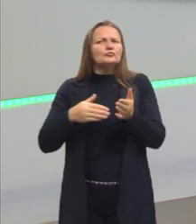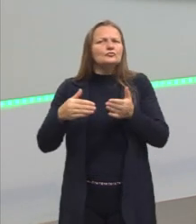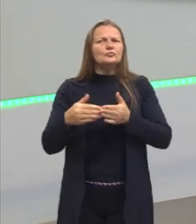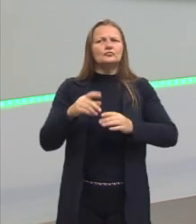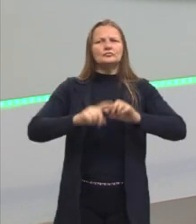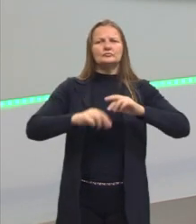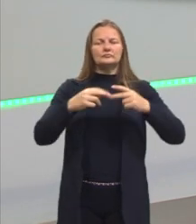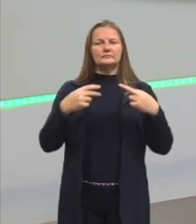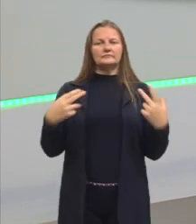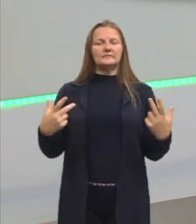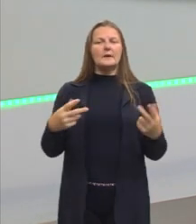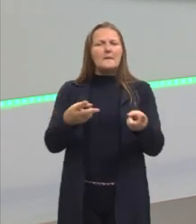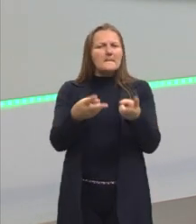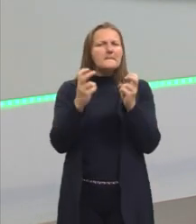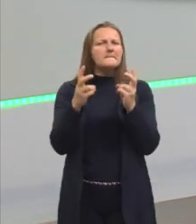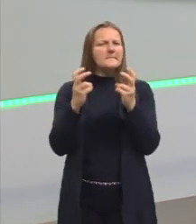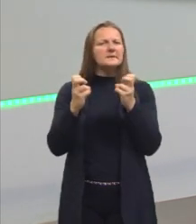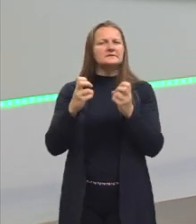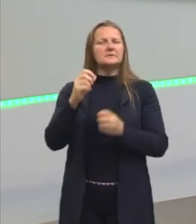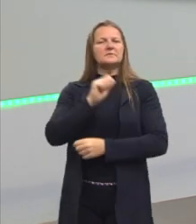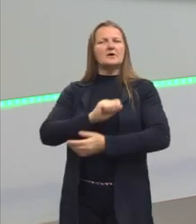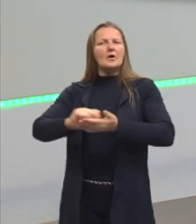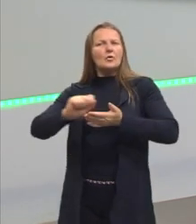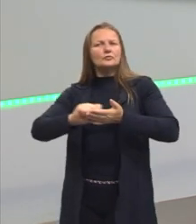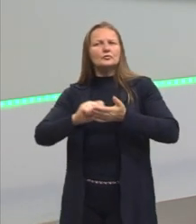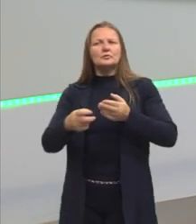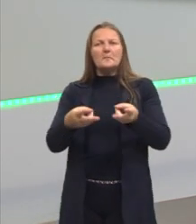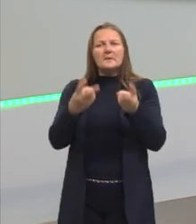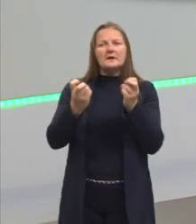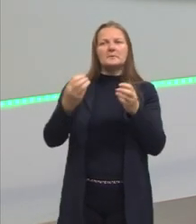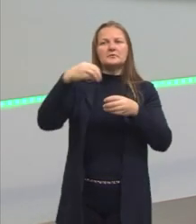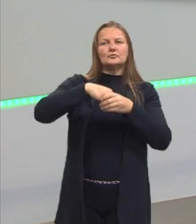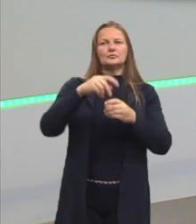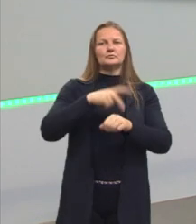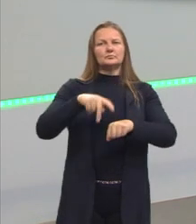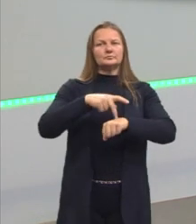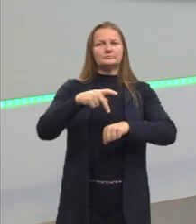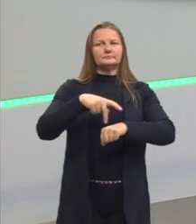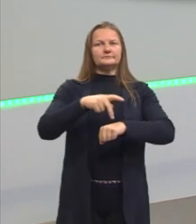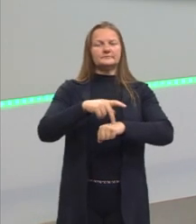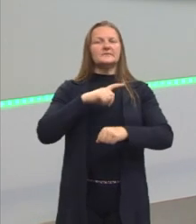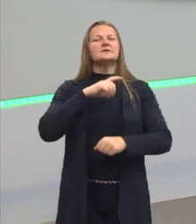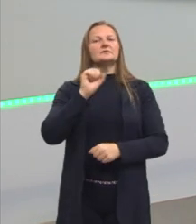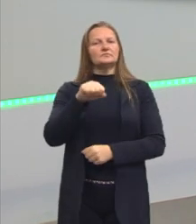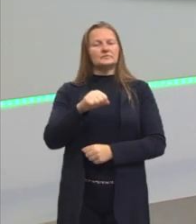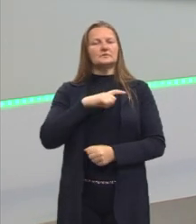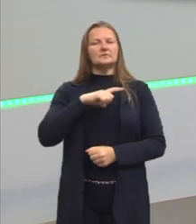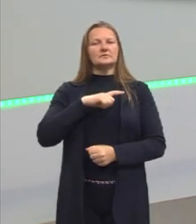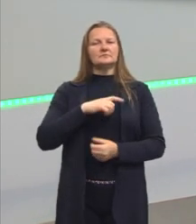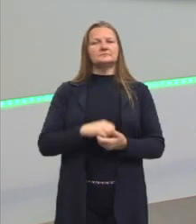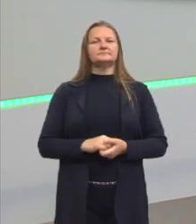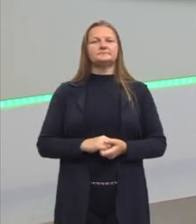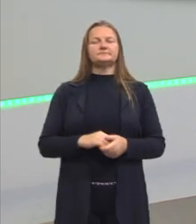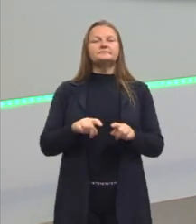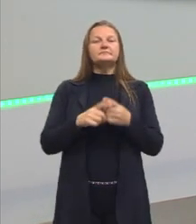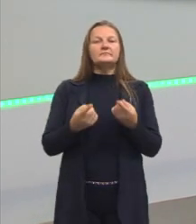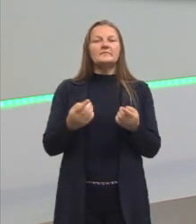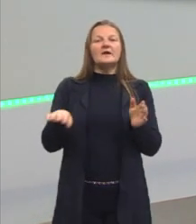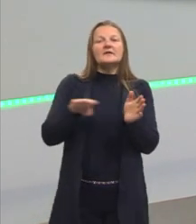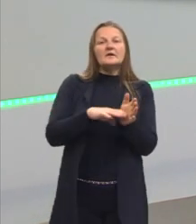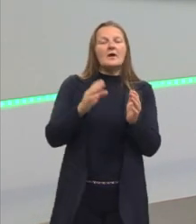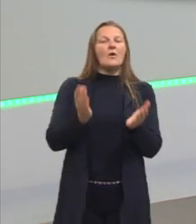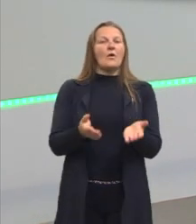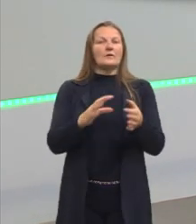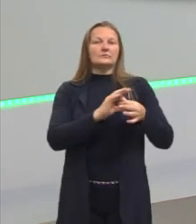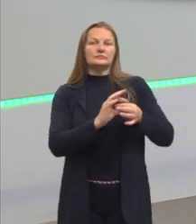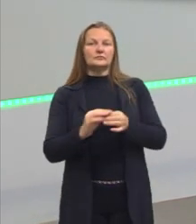que, né, que a gente percebe, que os autores percebem no país. Temos problemas no nosso país, sim, e temos até os dias de hoje, né?